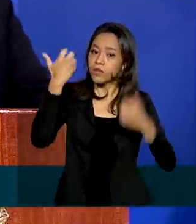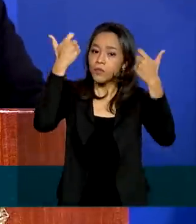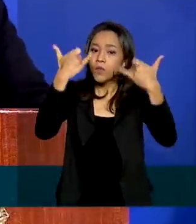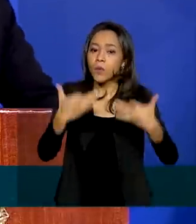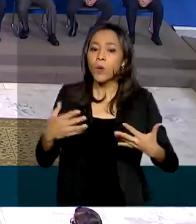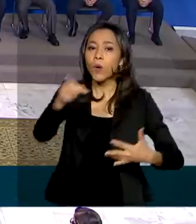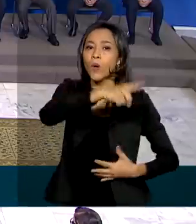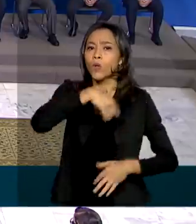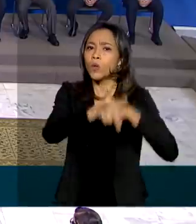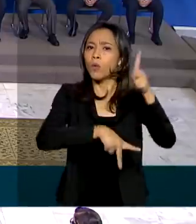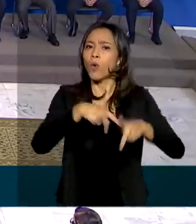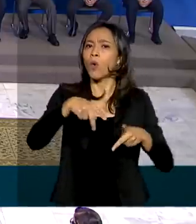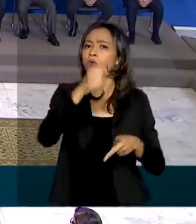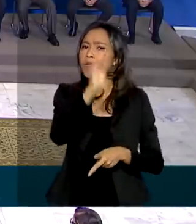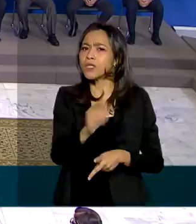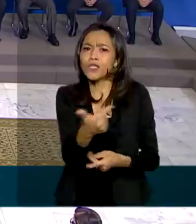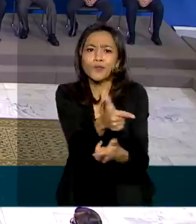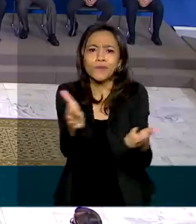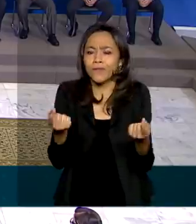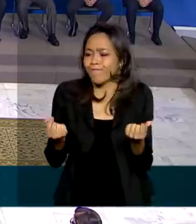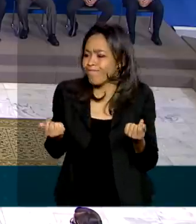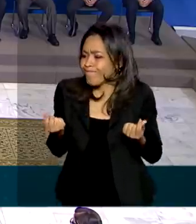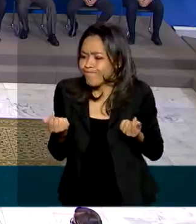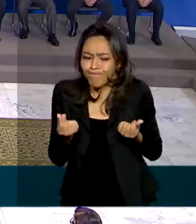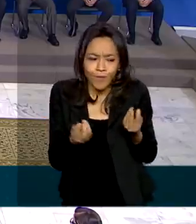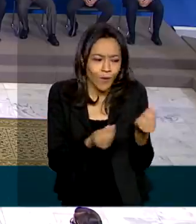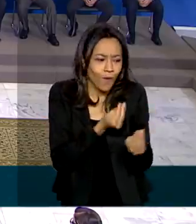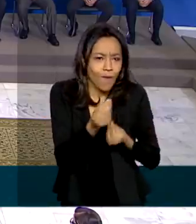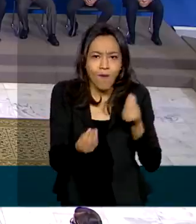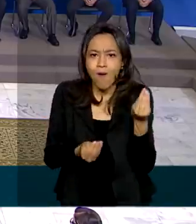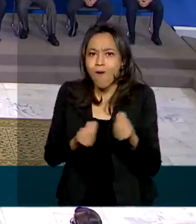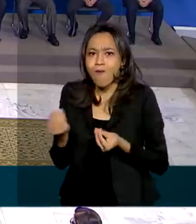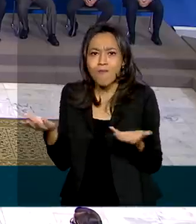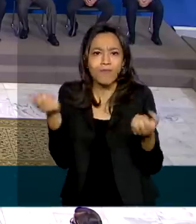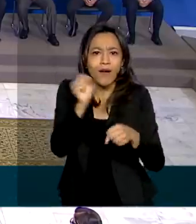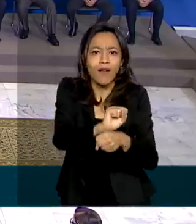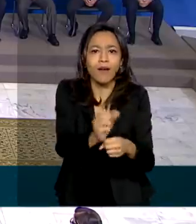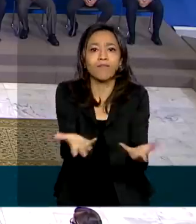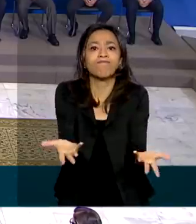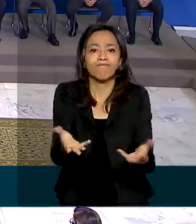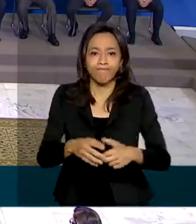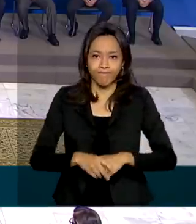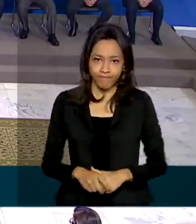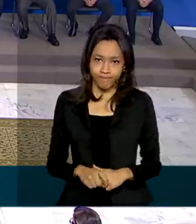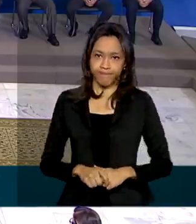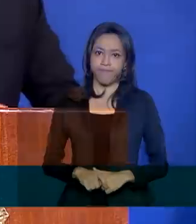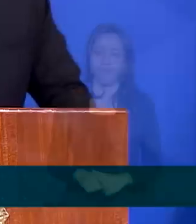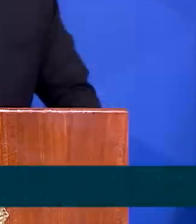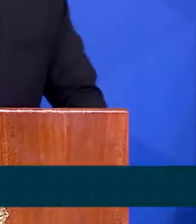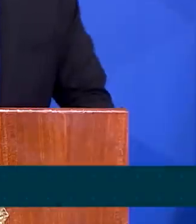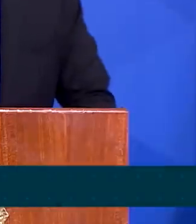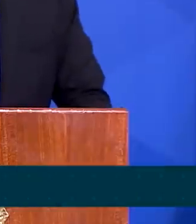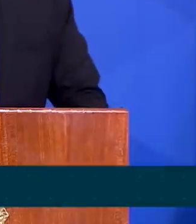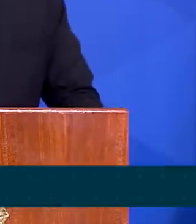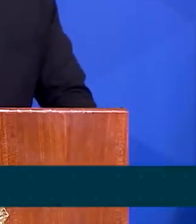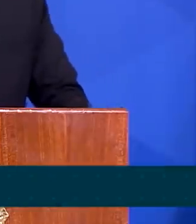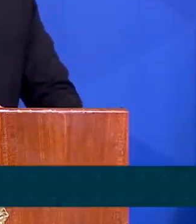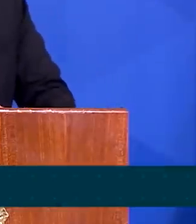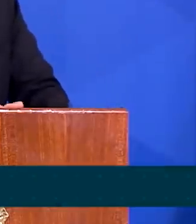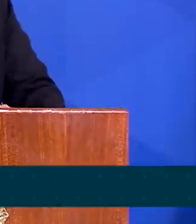brasileiros que não têm de onde obter renda com as atividades econômicas paralisadas. Isso tudo não é apenas para